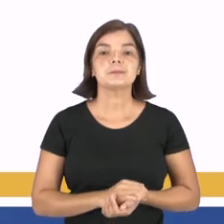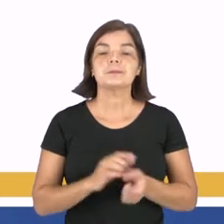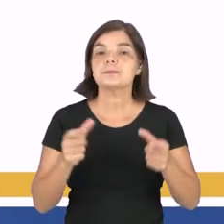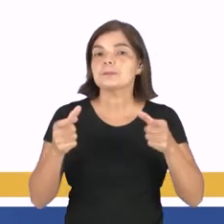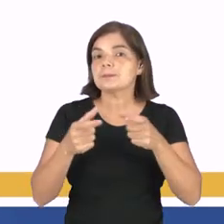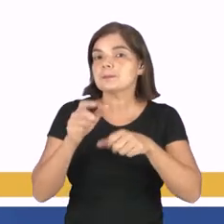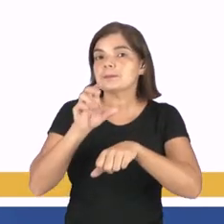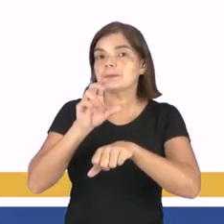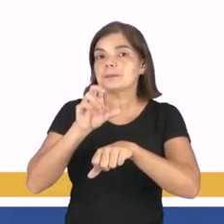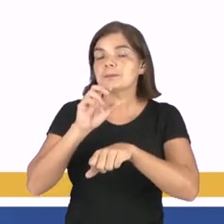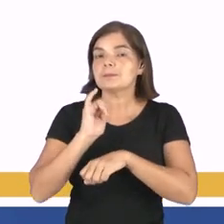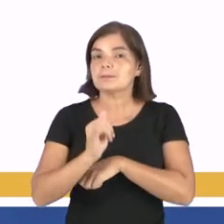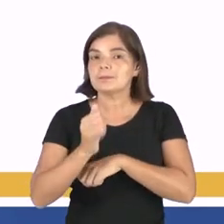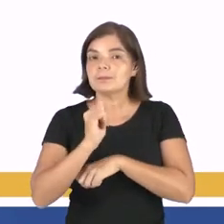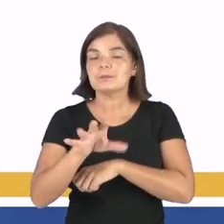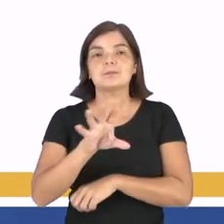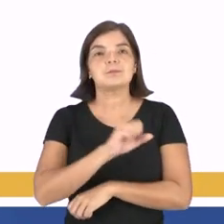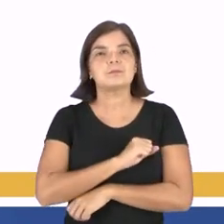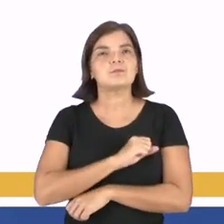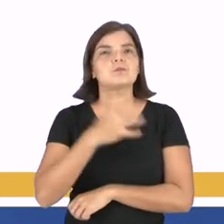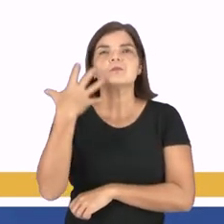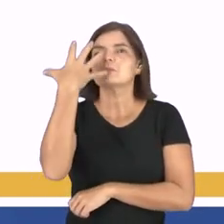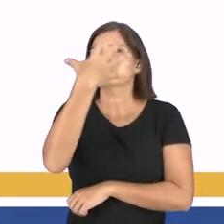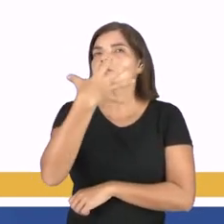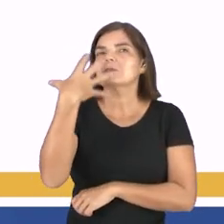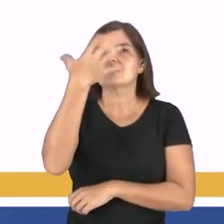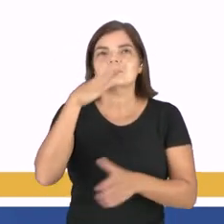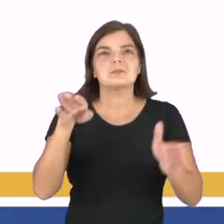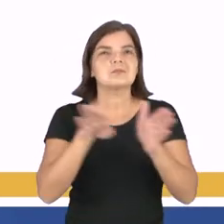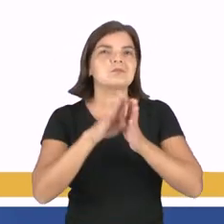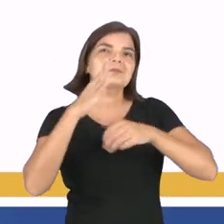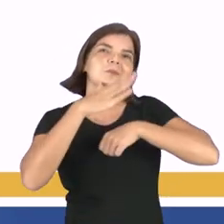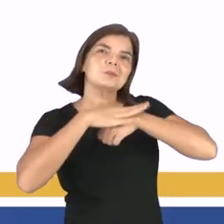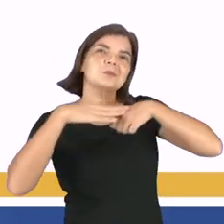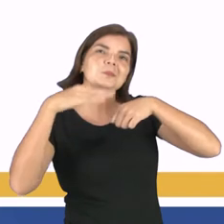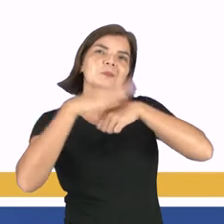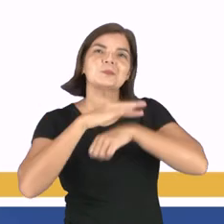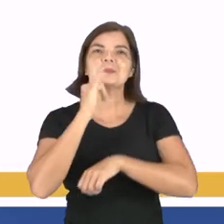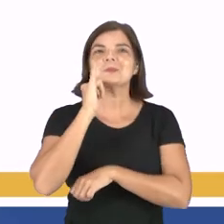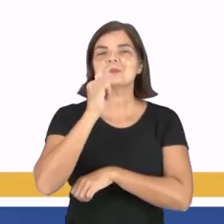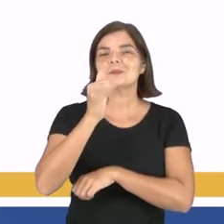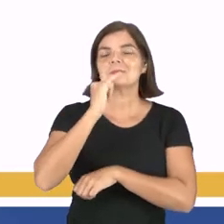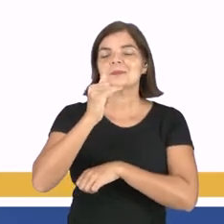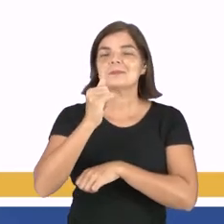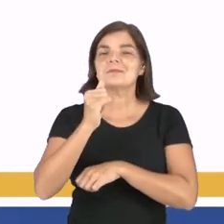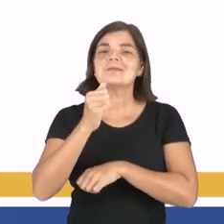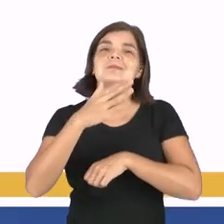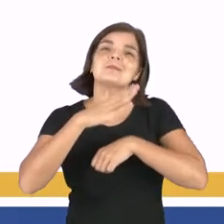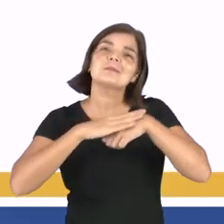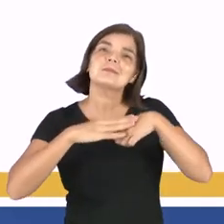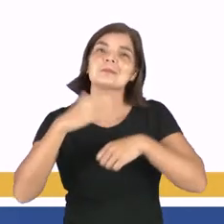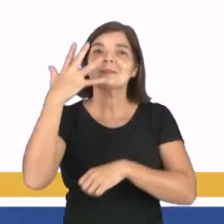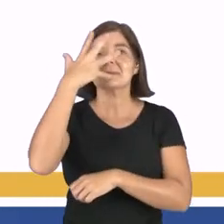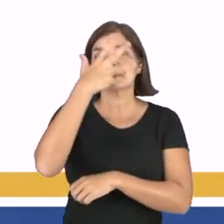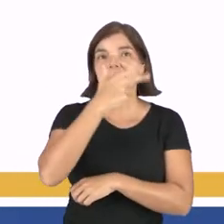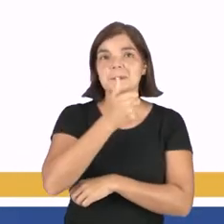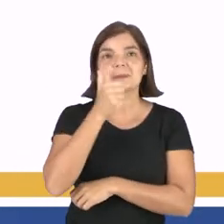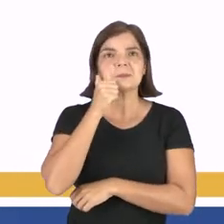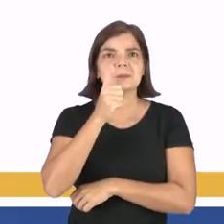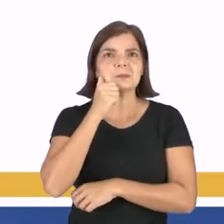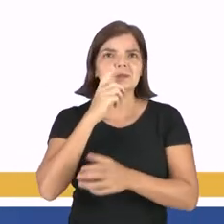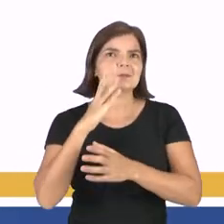Apaixonado. Ele chegou todo meloso e começou a dizer-lhe doces palavras. A moça fugiu.